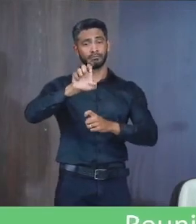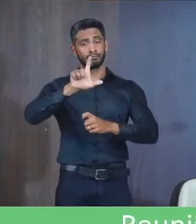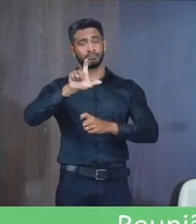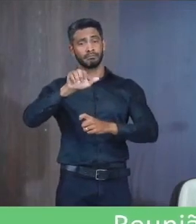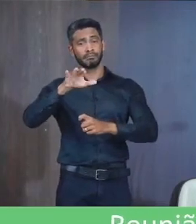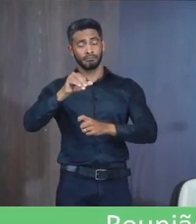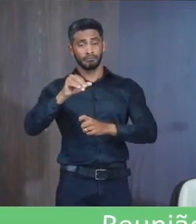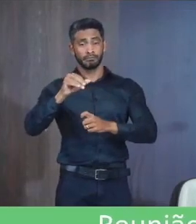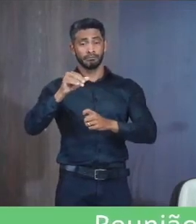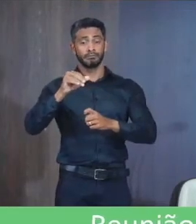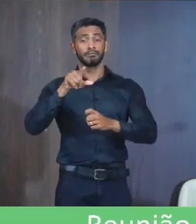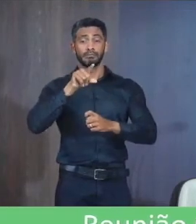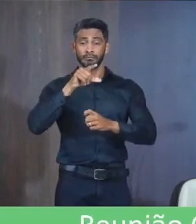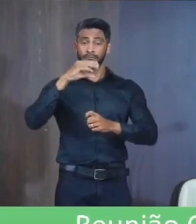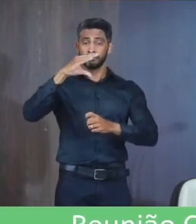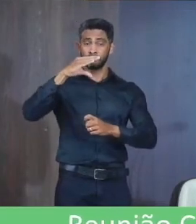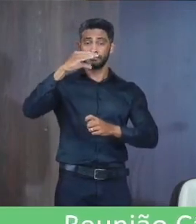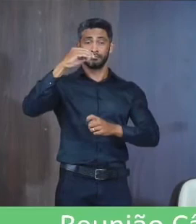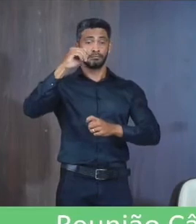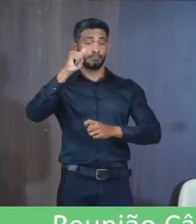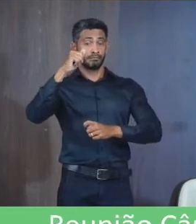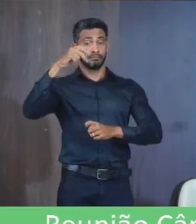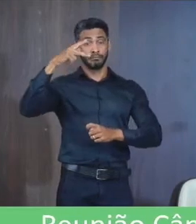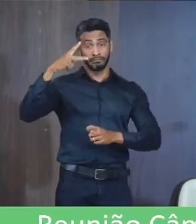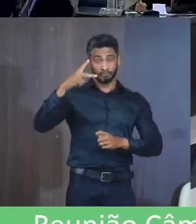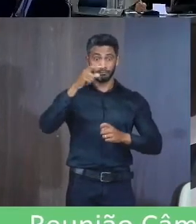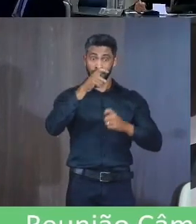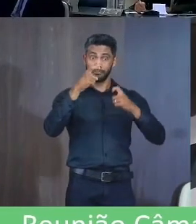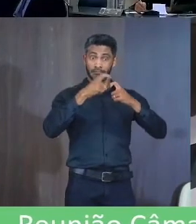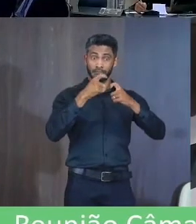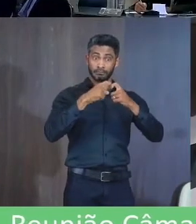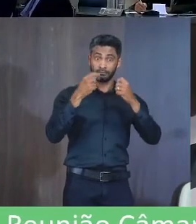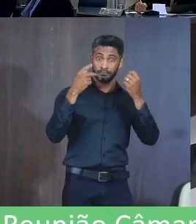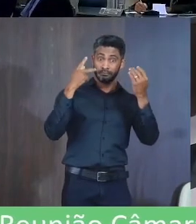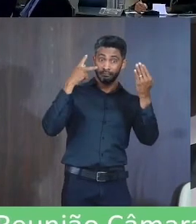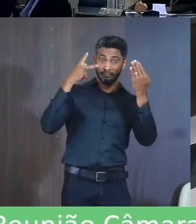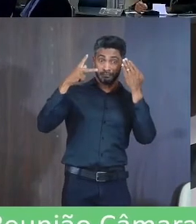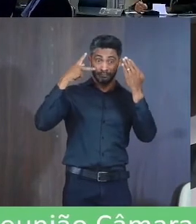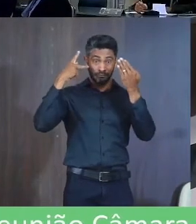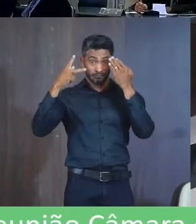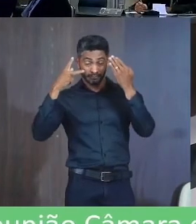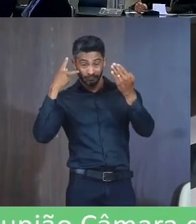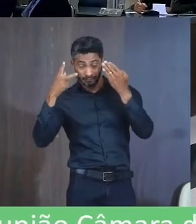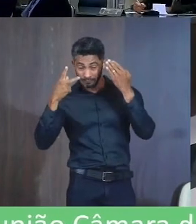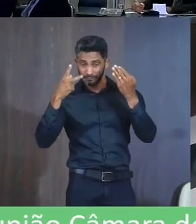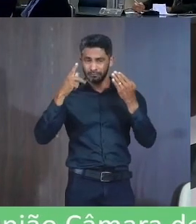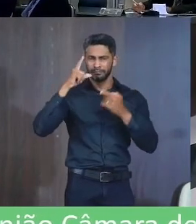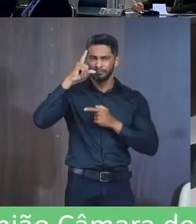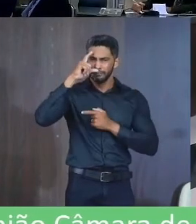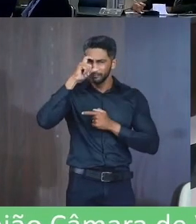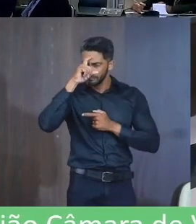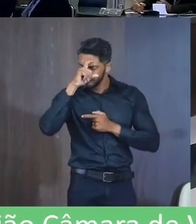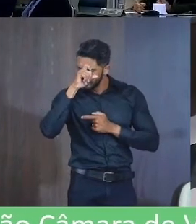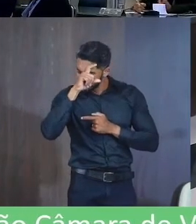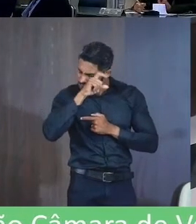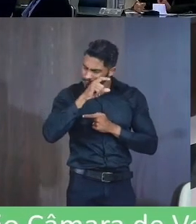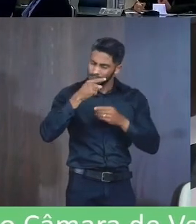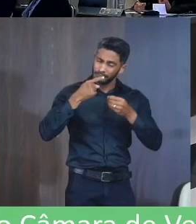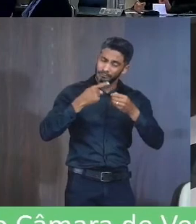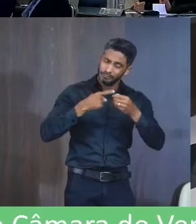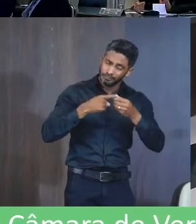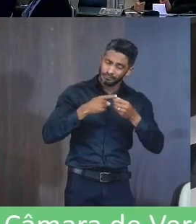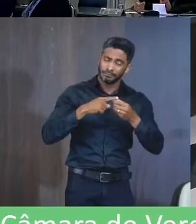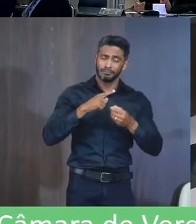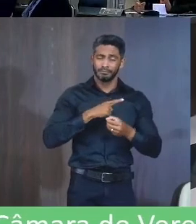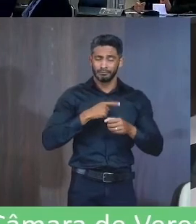CAPS Como médico Psiquiatra Numa dificuldade Tamanho que os municípios Tinha Para ter esse profissional Aqui na